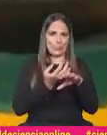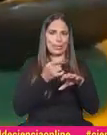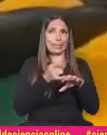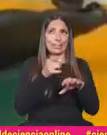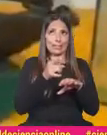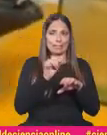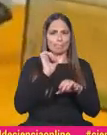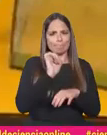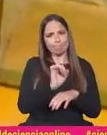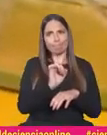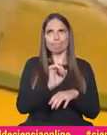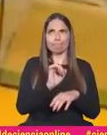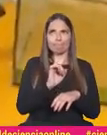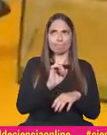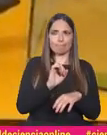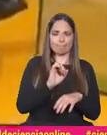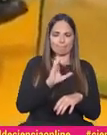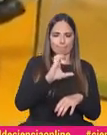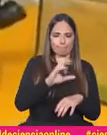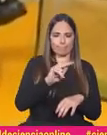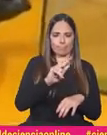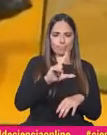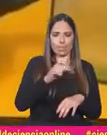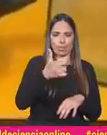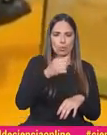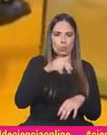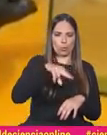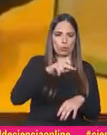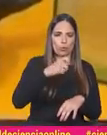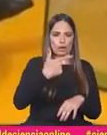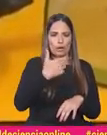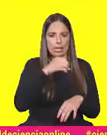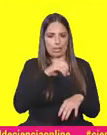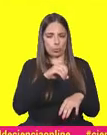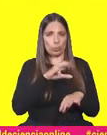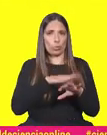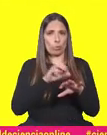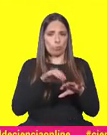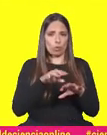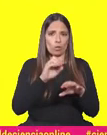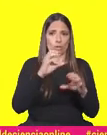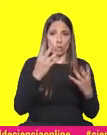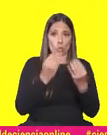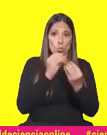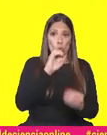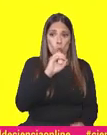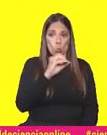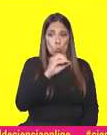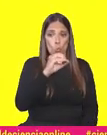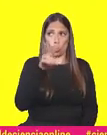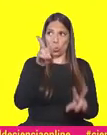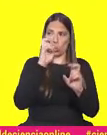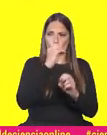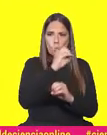reação é típica do carbonato de cálcio aos ácidos. O que acontece é que o carbono e o oxigênio, juntamente com o